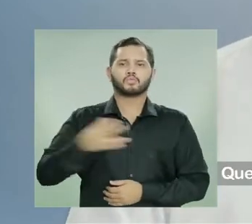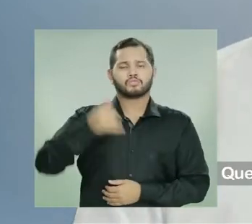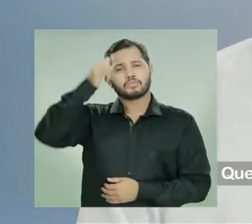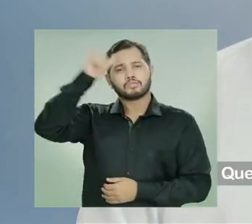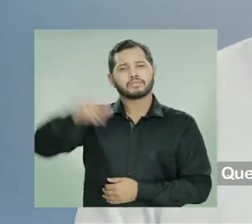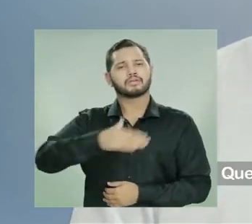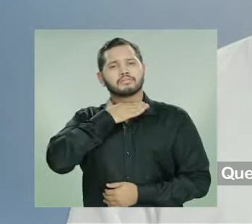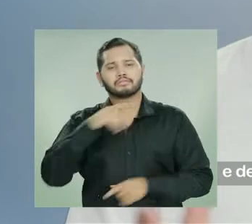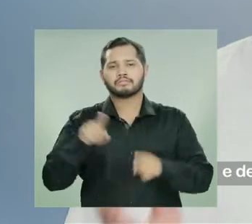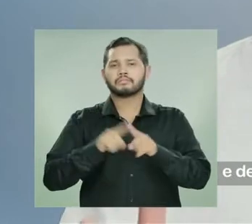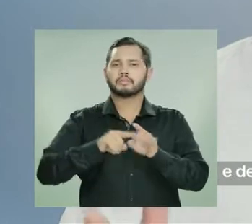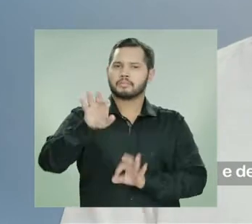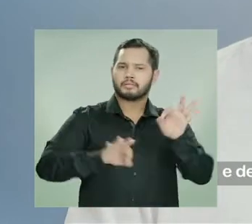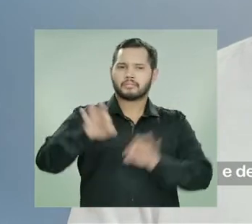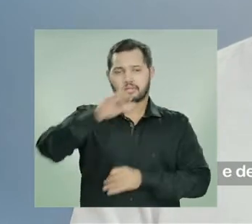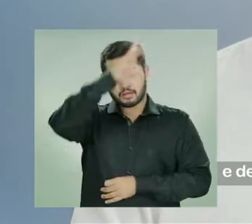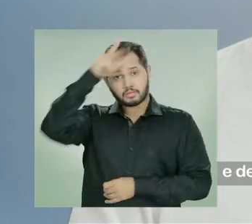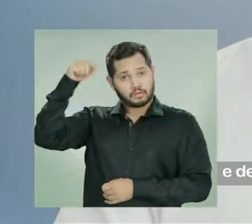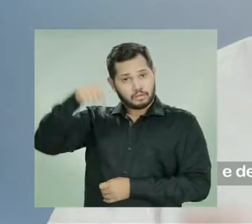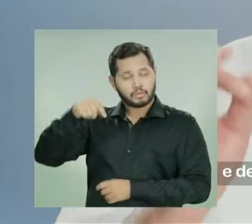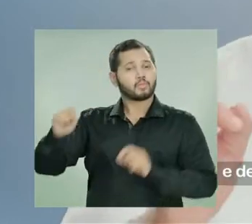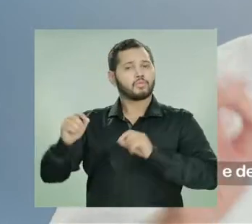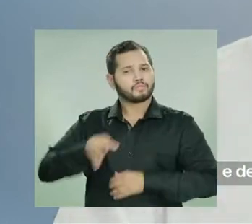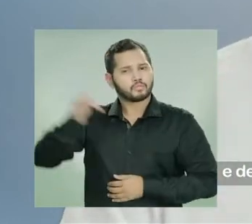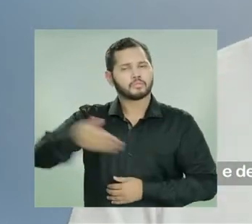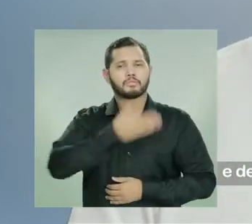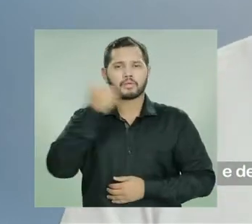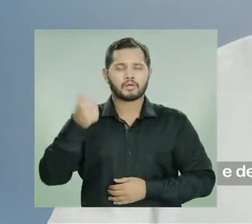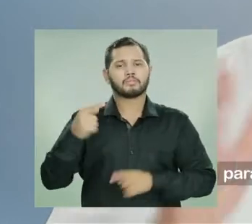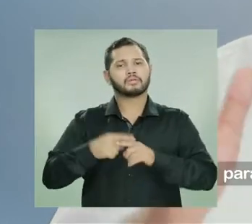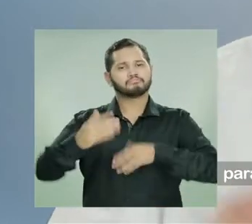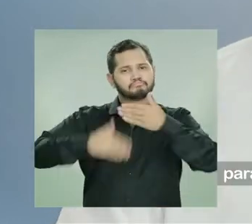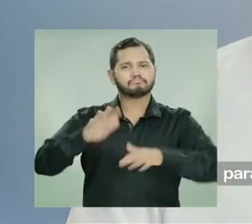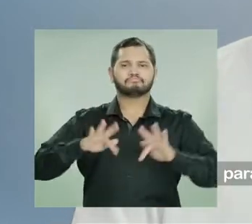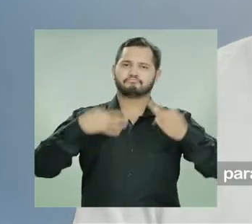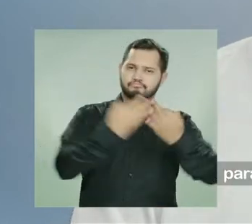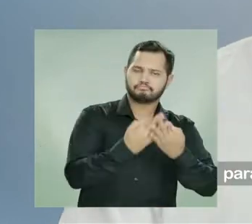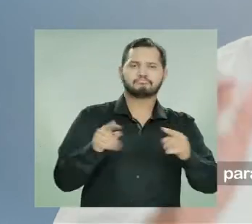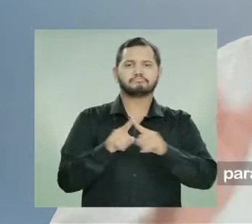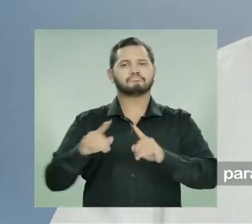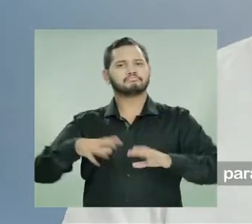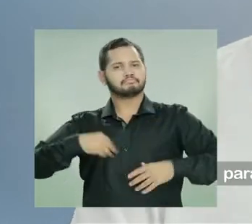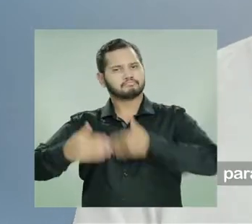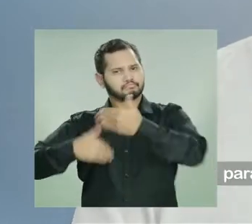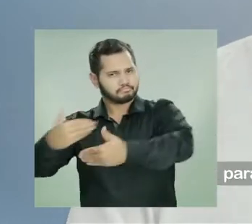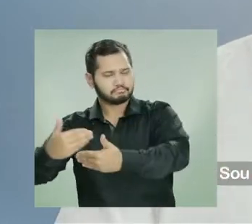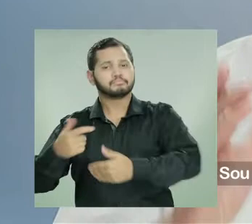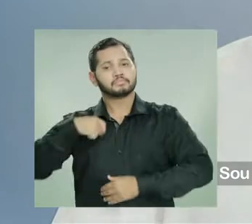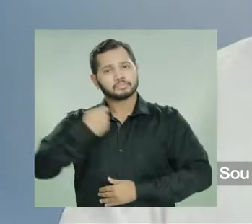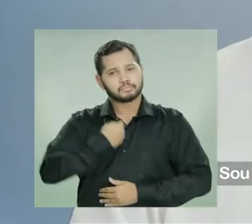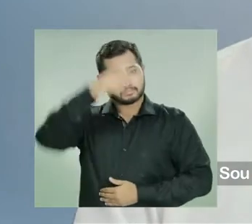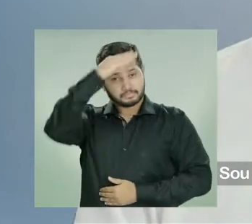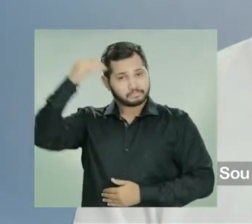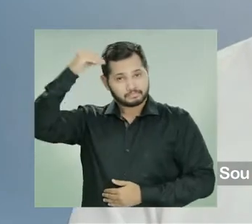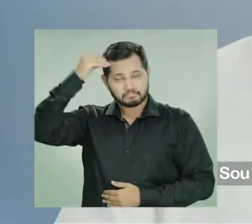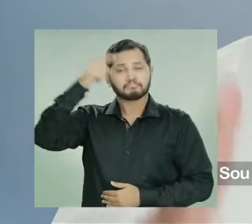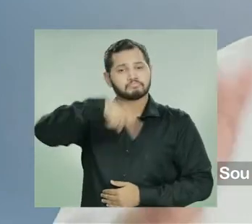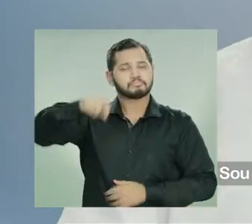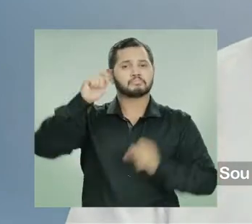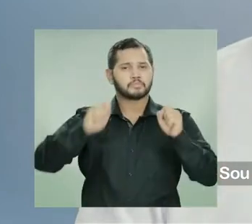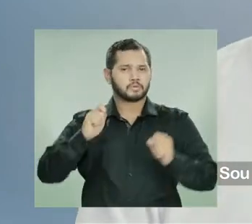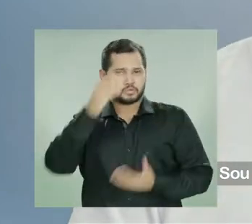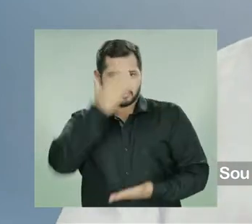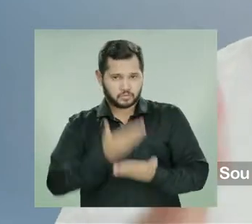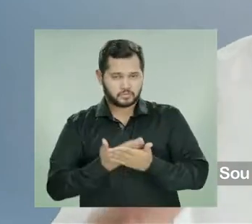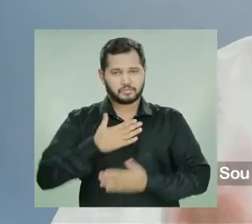capaz de vencer a crise e de preparar o Amazonas com um futuro melhor para nossas famílias e nossos filhos. Sou José Ricardo